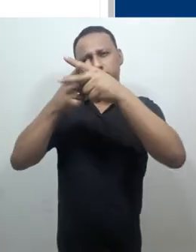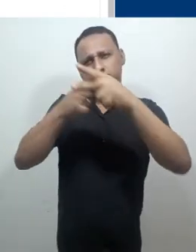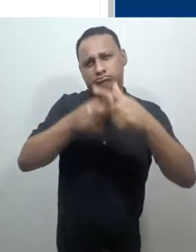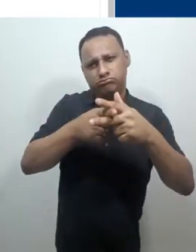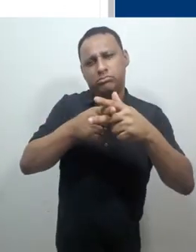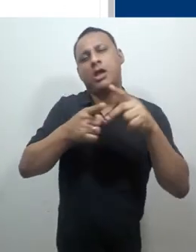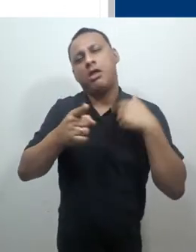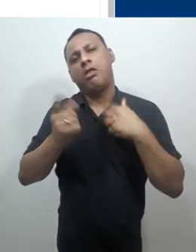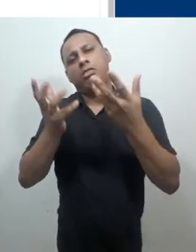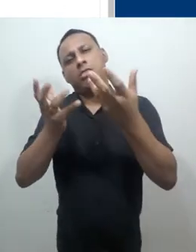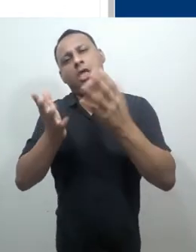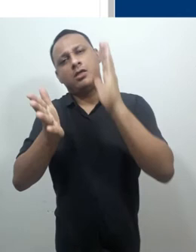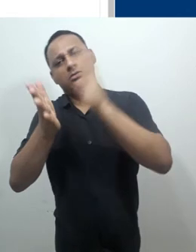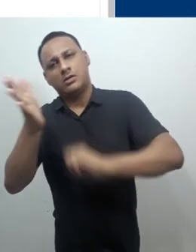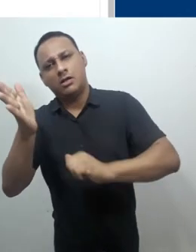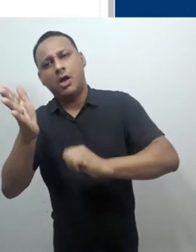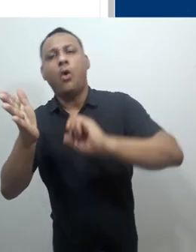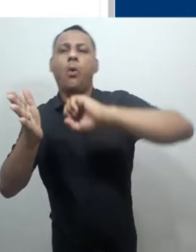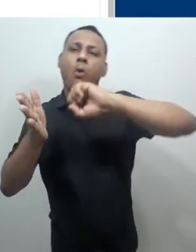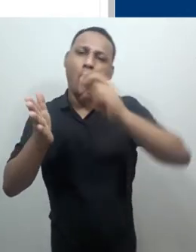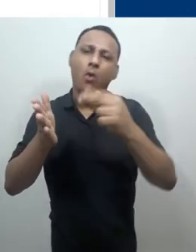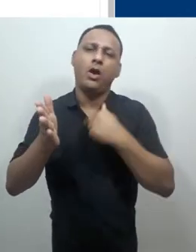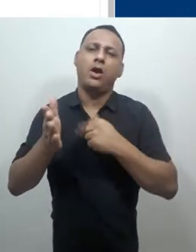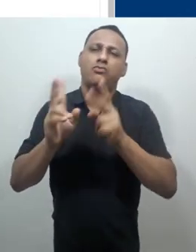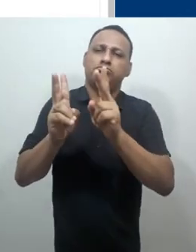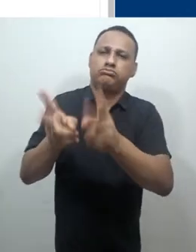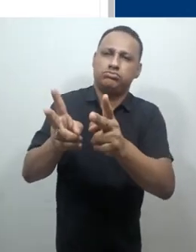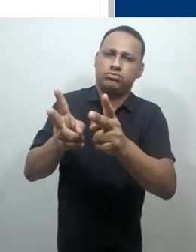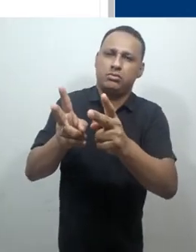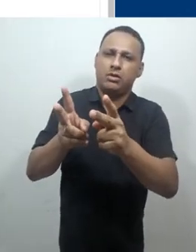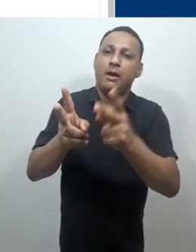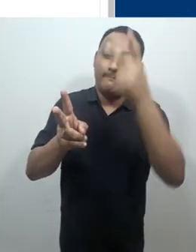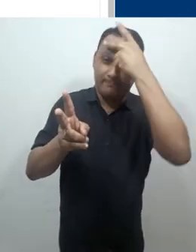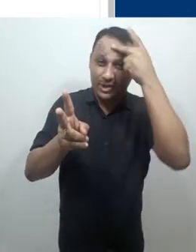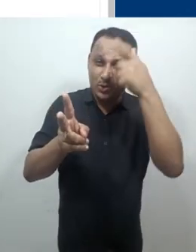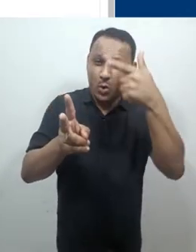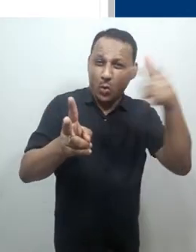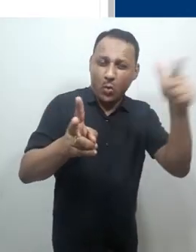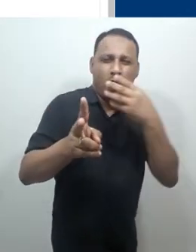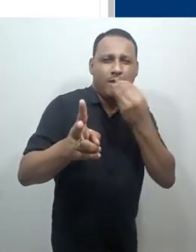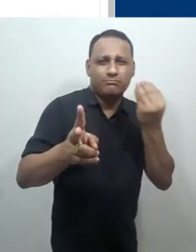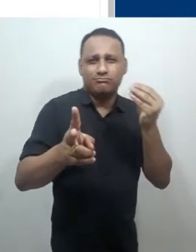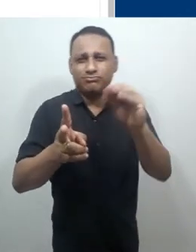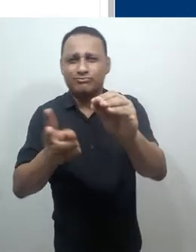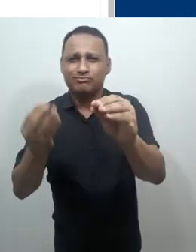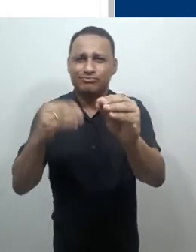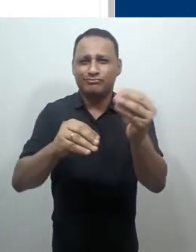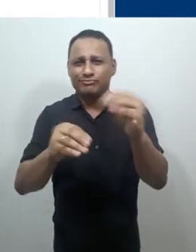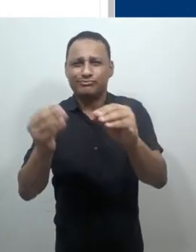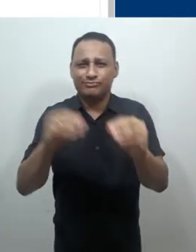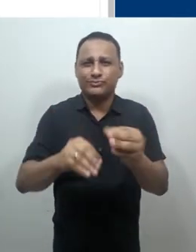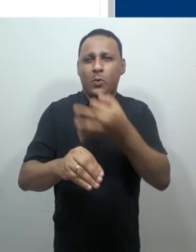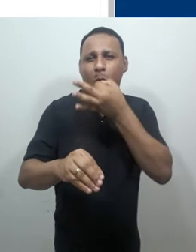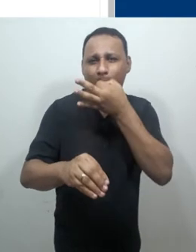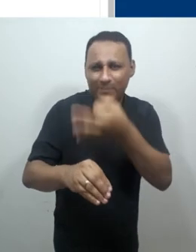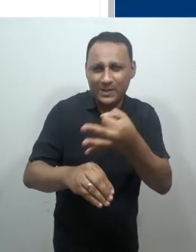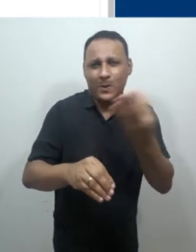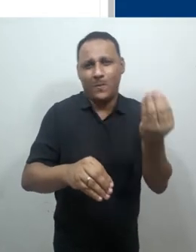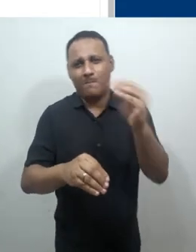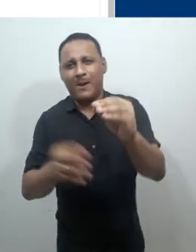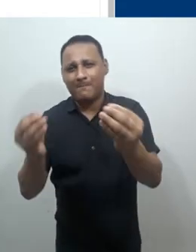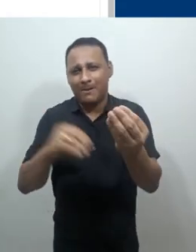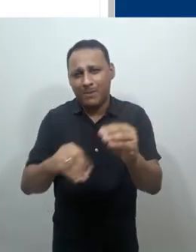eu tenho acesso às opções de Editar e Excluir. Eu posso responder aos meus próprios comentários ou